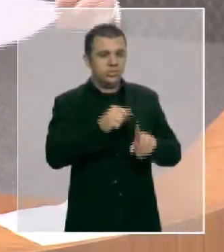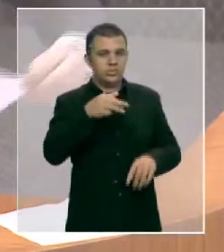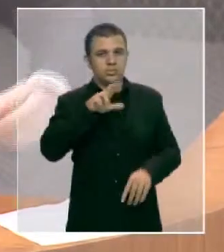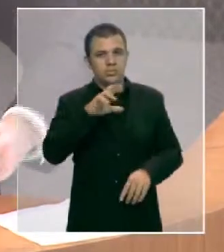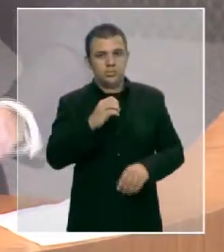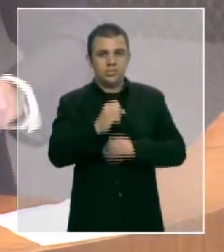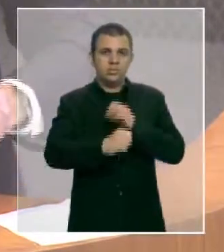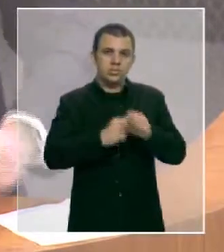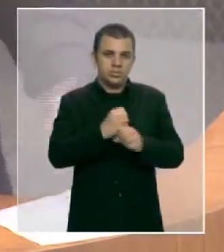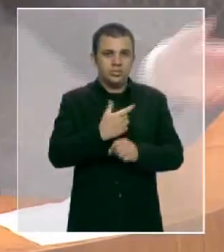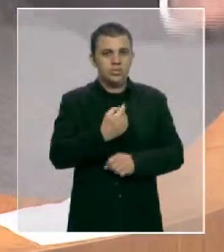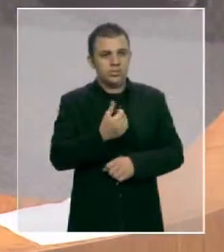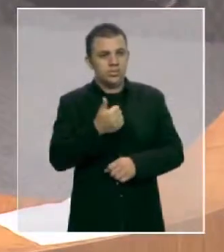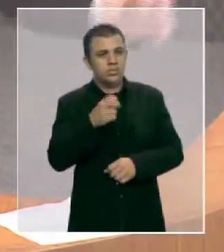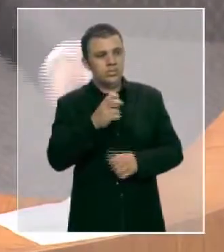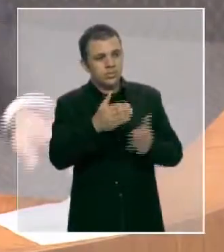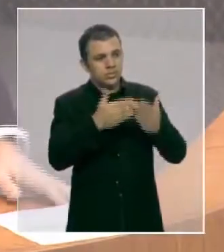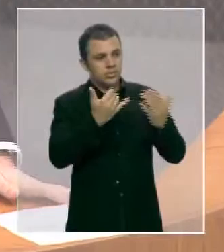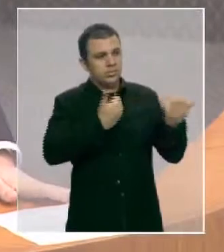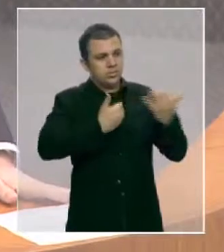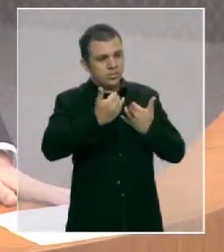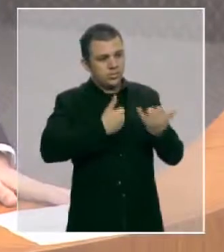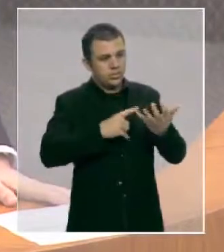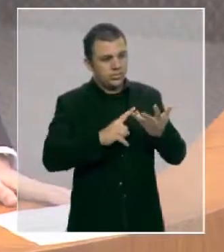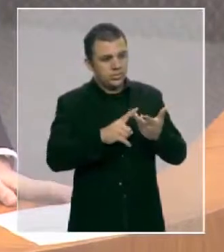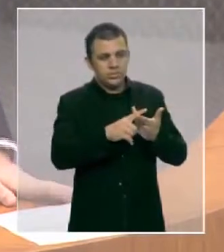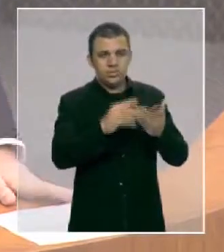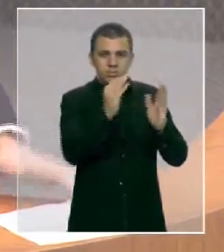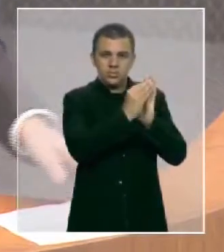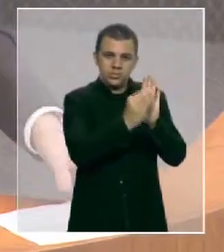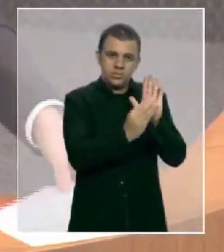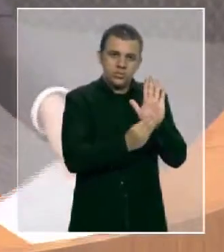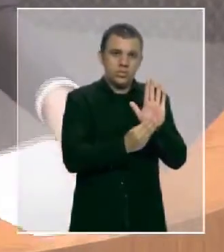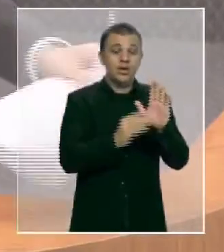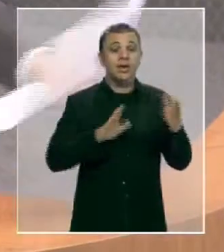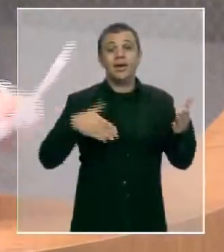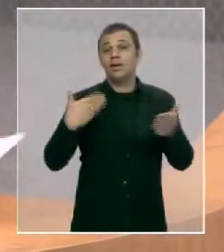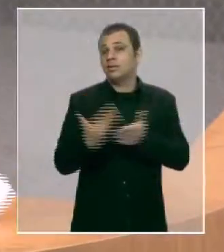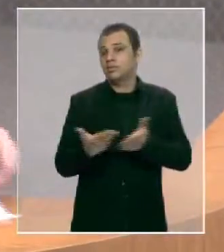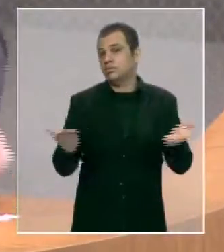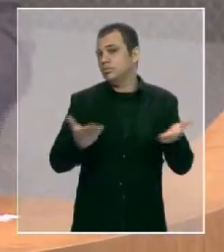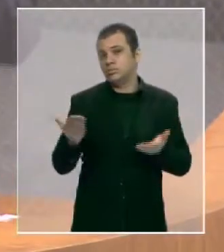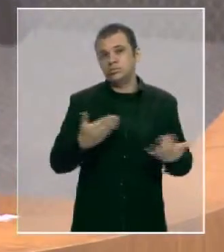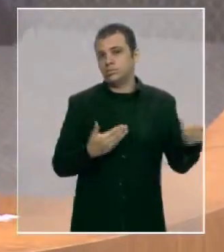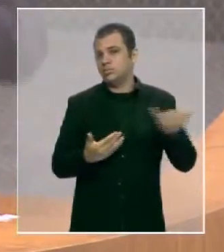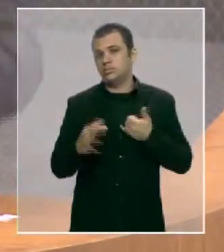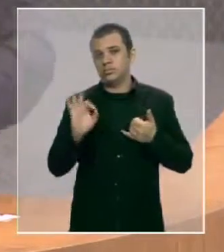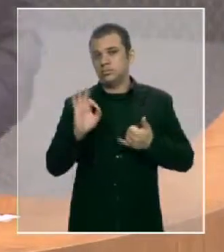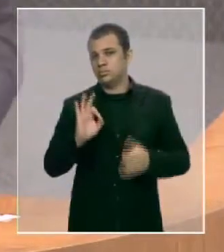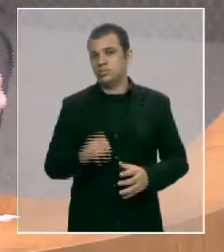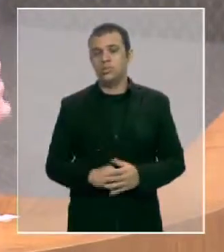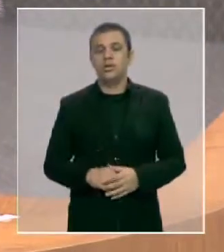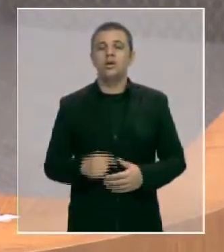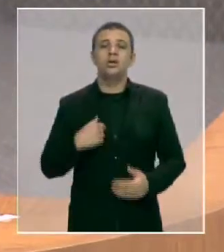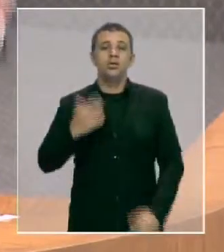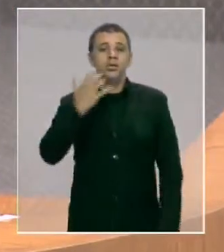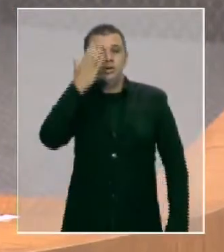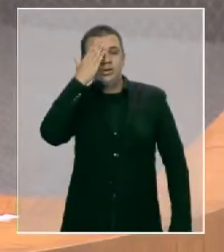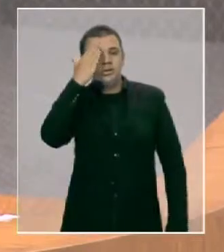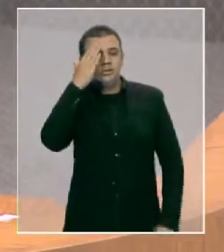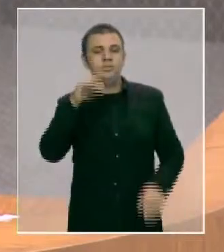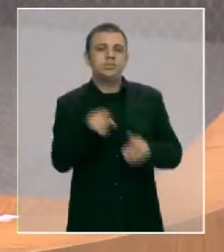receitas e tal. Não recebi. Até hoje eu não recebi. Eu quero saber, e aí eu vou fazer uma